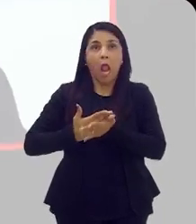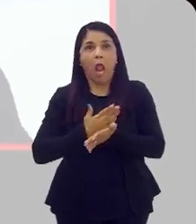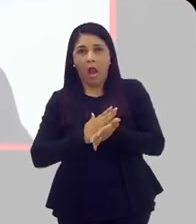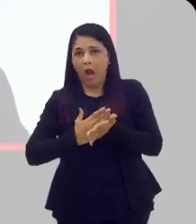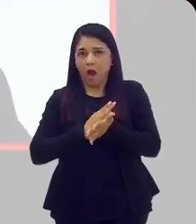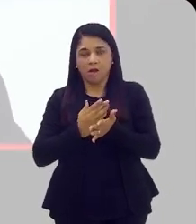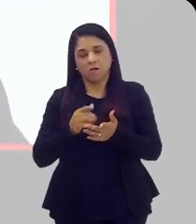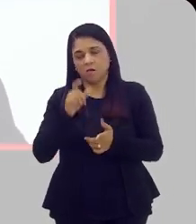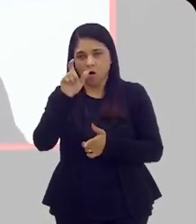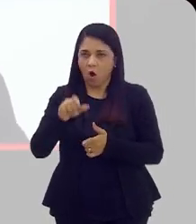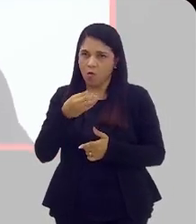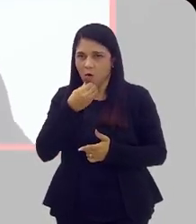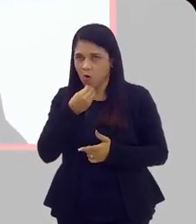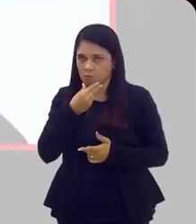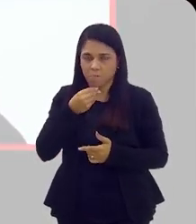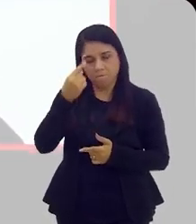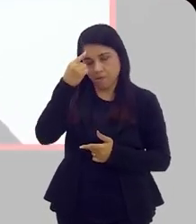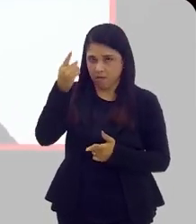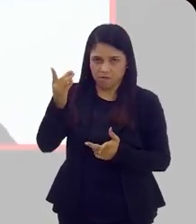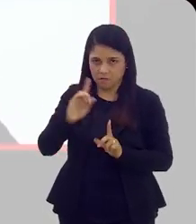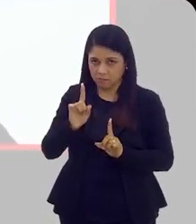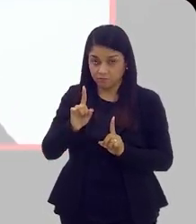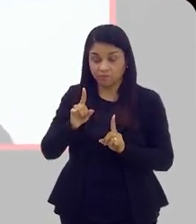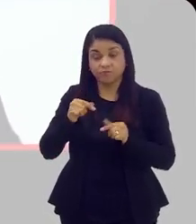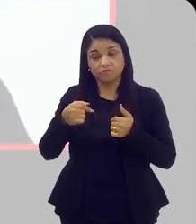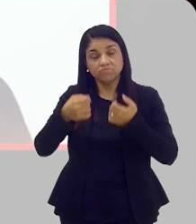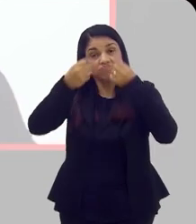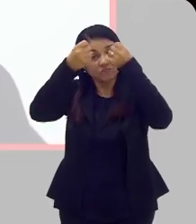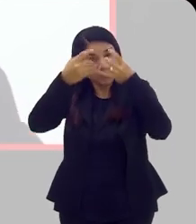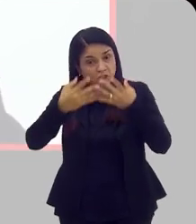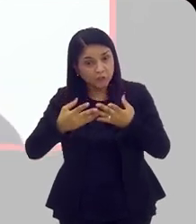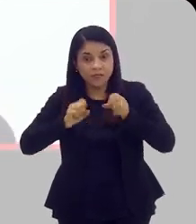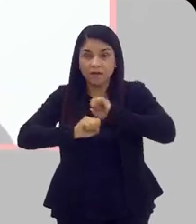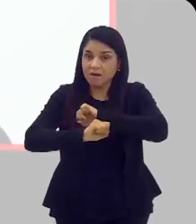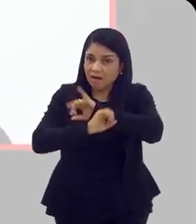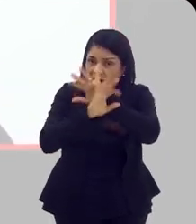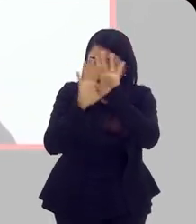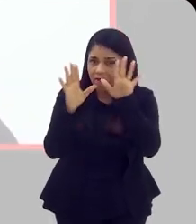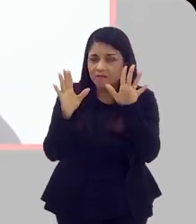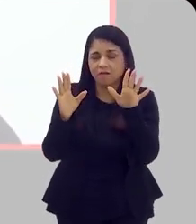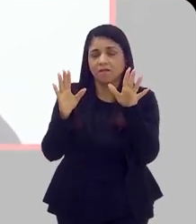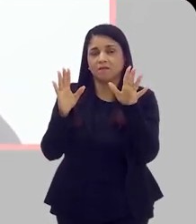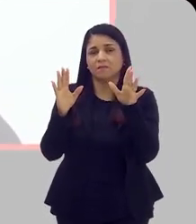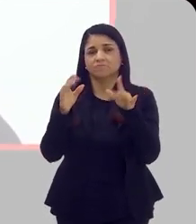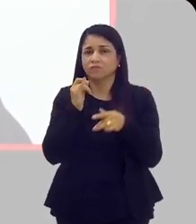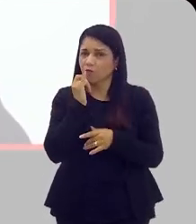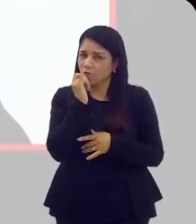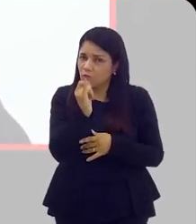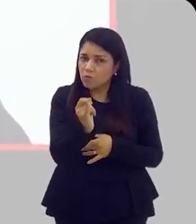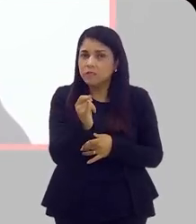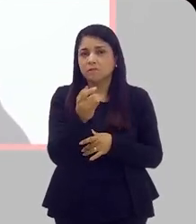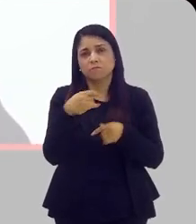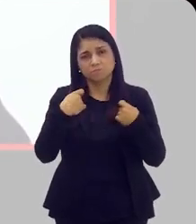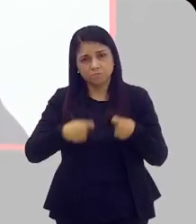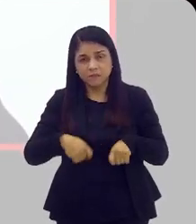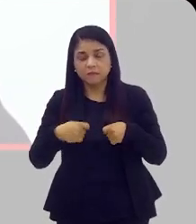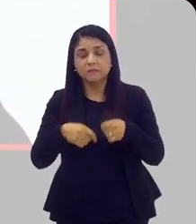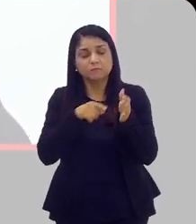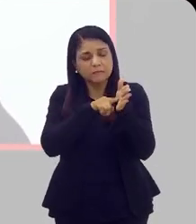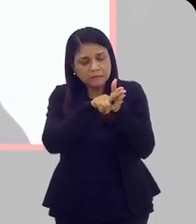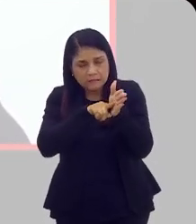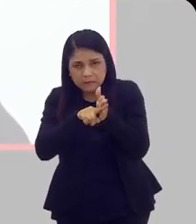com sete cabeças, como muitos homens acham que é. E aí nossa função é desmistificar isso, né? Mas é um exame